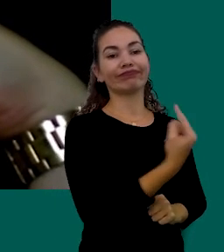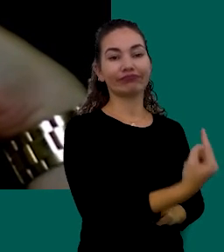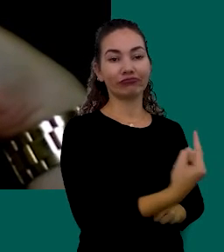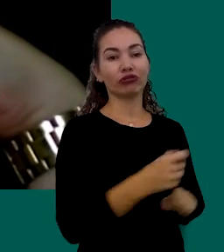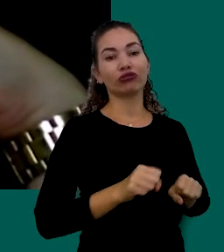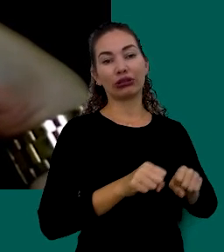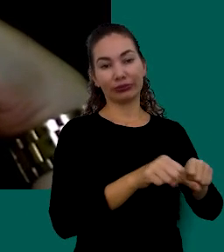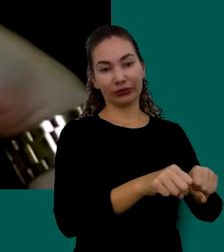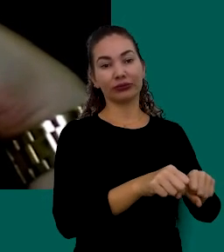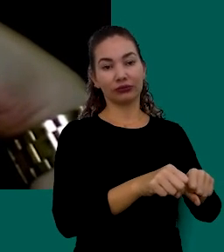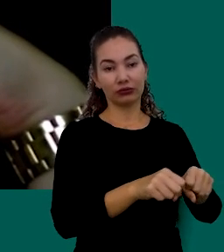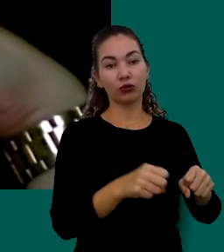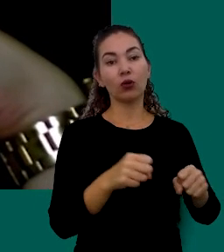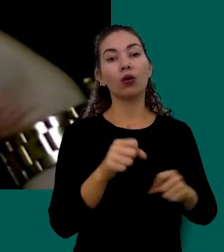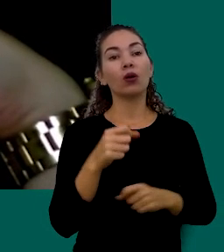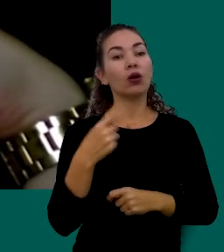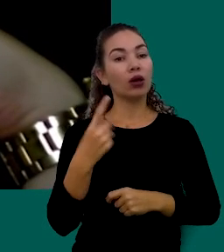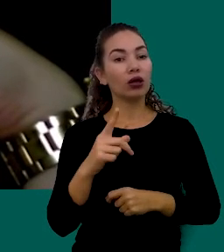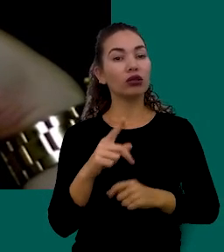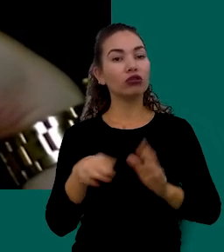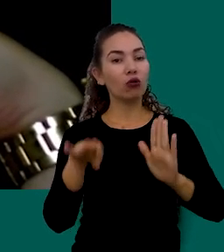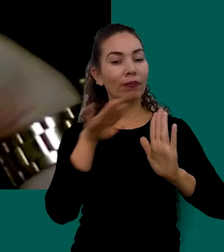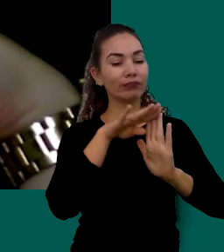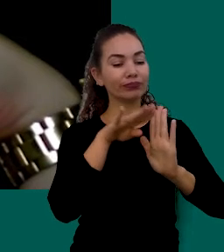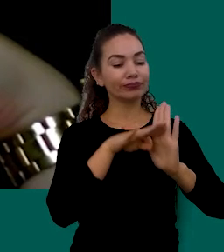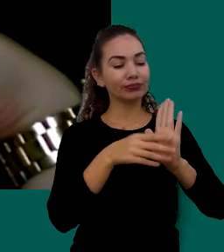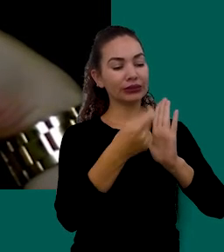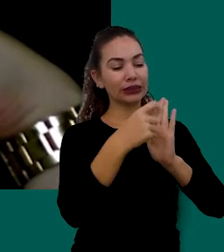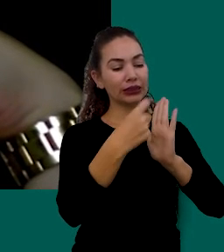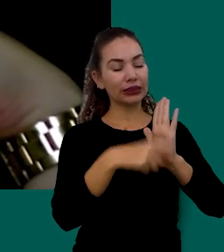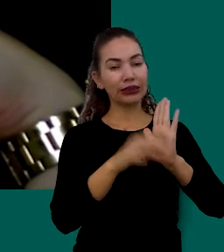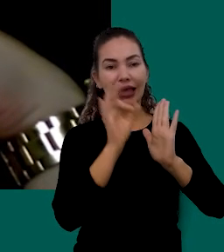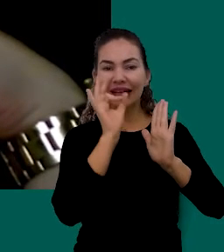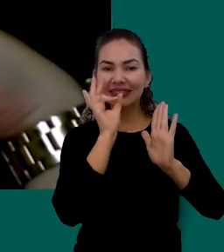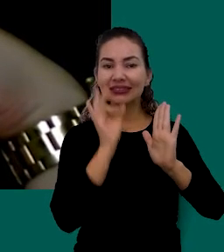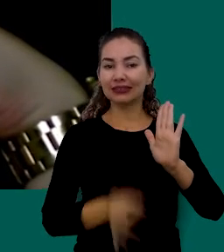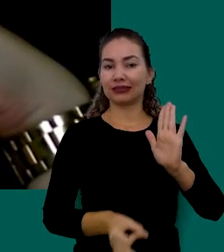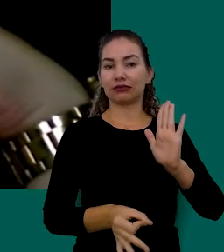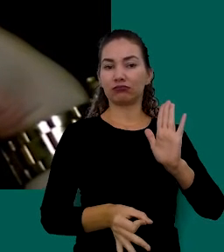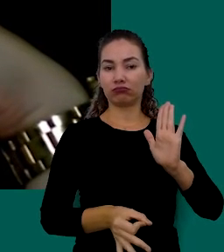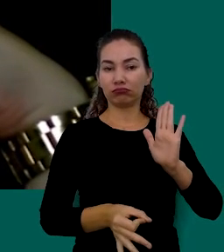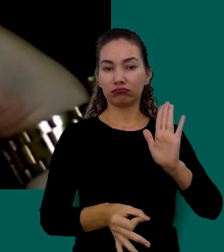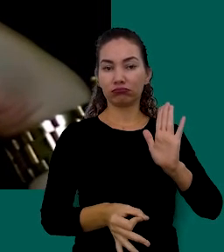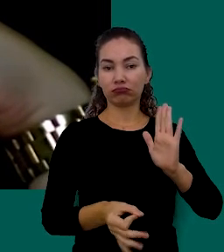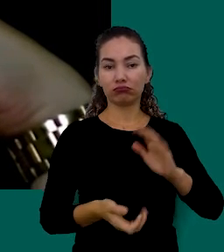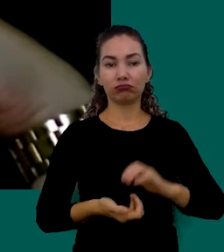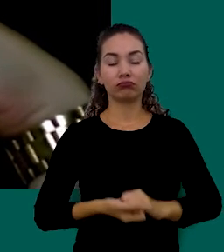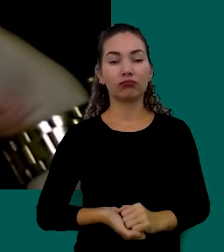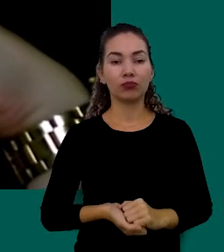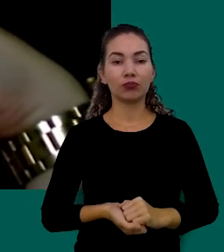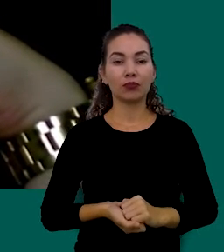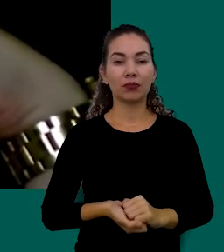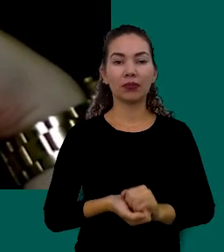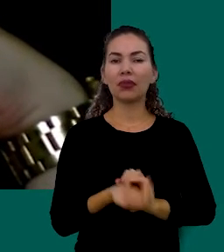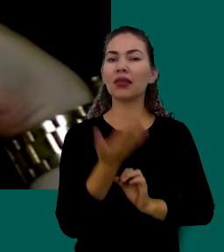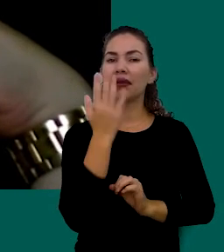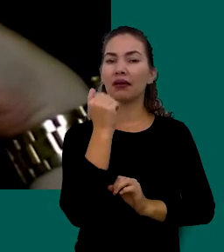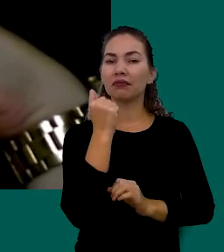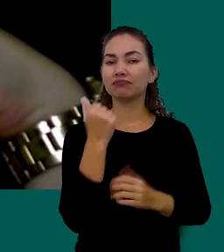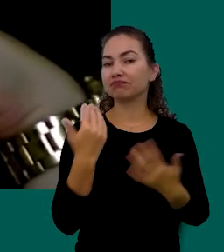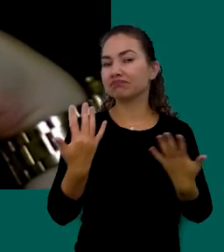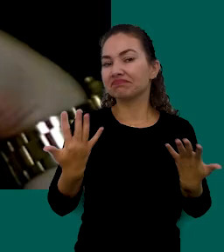Supermercado E Siga A Risca O Que Planejou Comprar E Na Alimentação